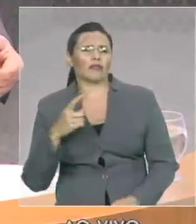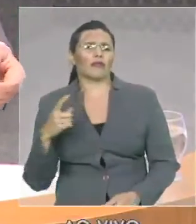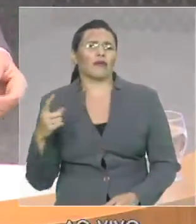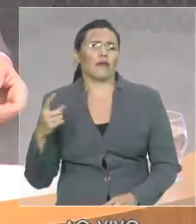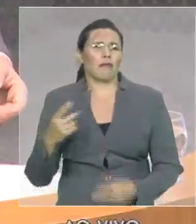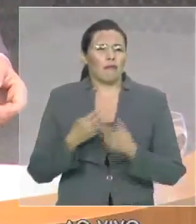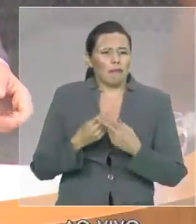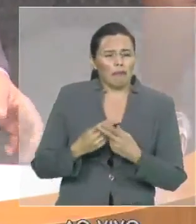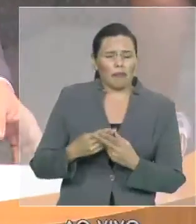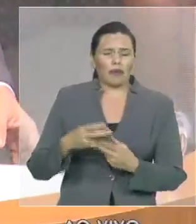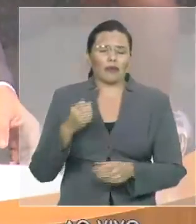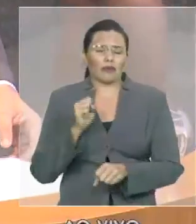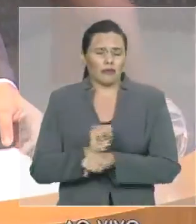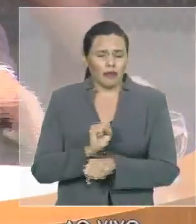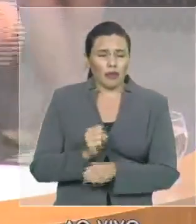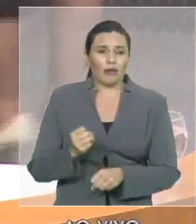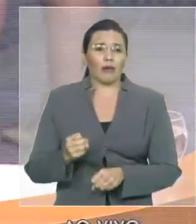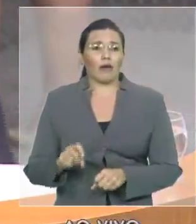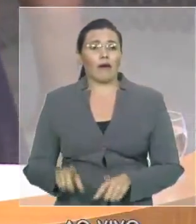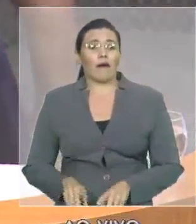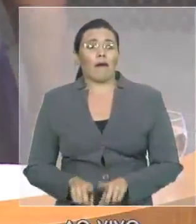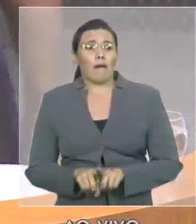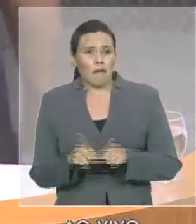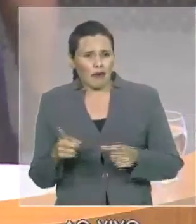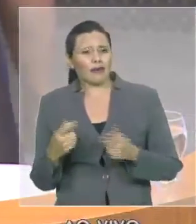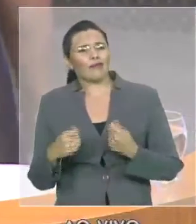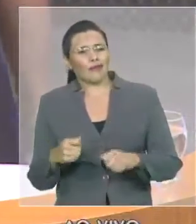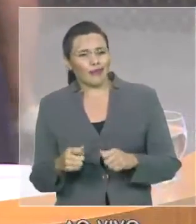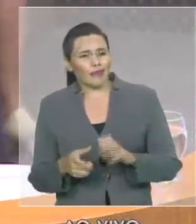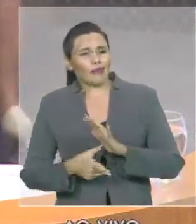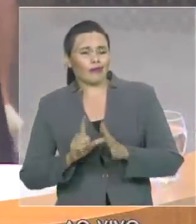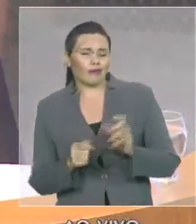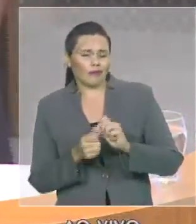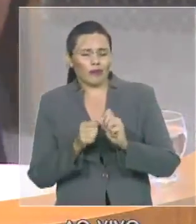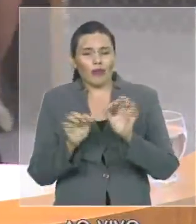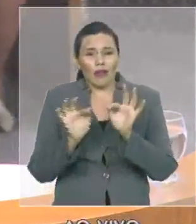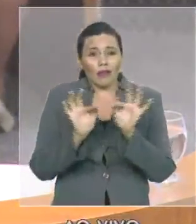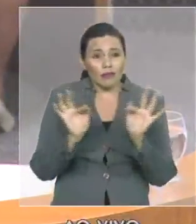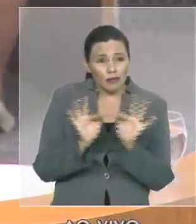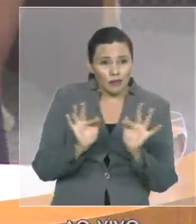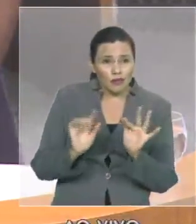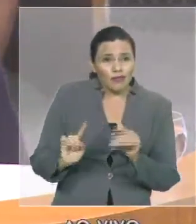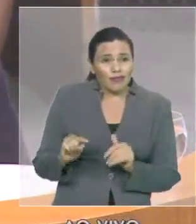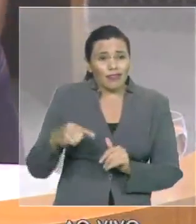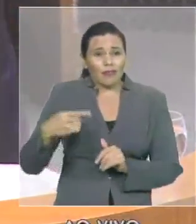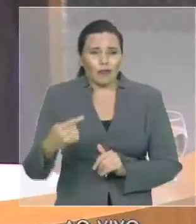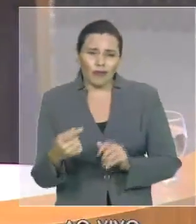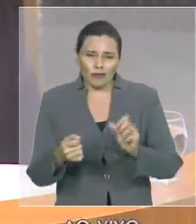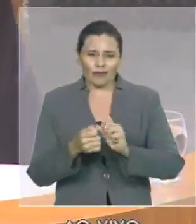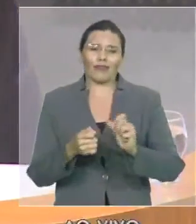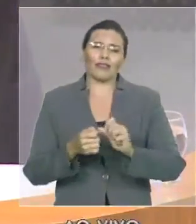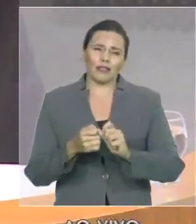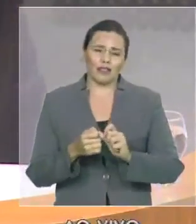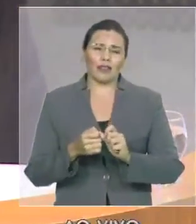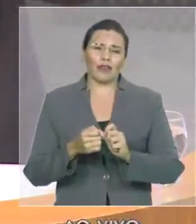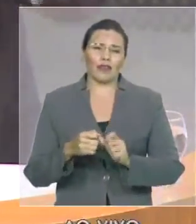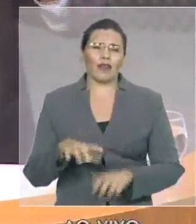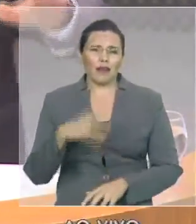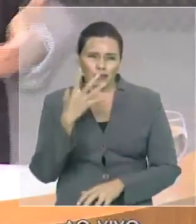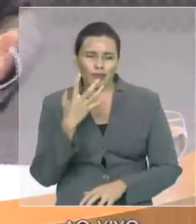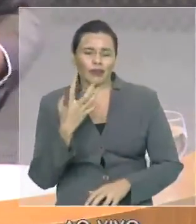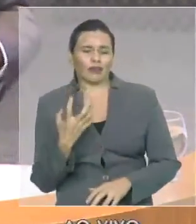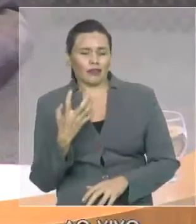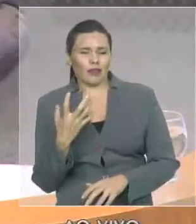autenticamente resolver o problema e ali naquela região nós só vamos resolver com o conjunto de intervenções que nós